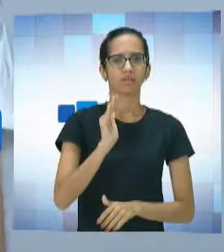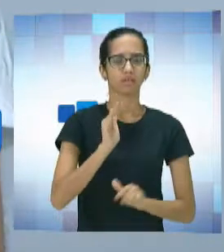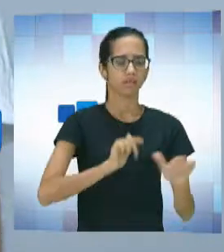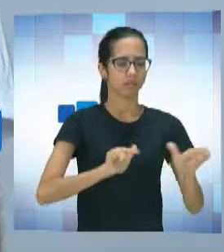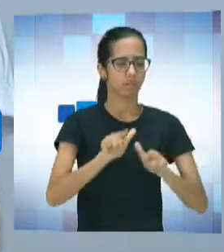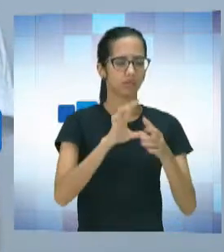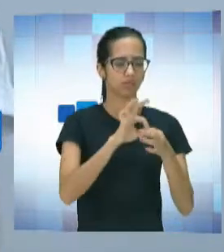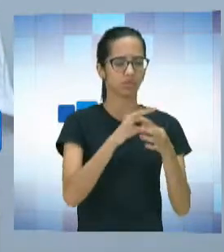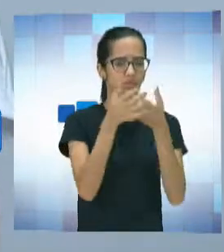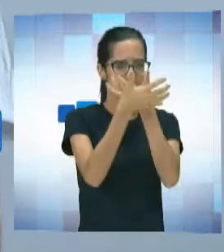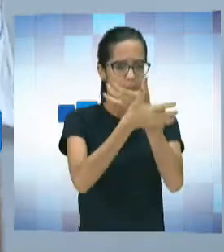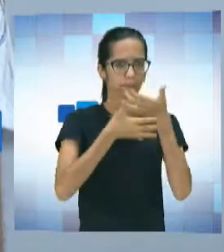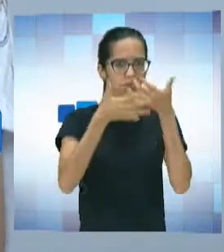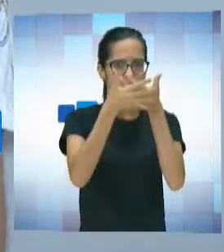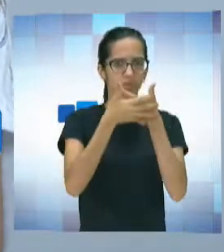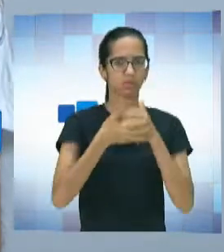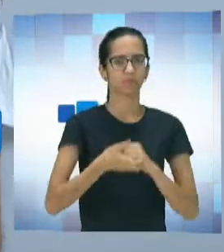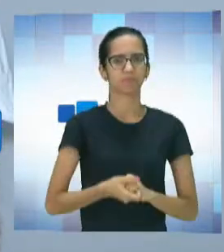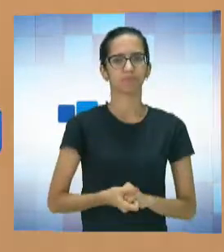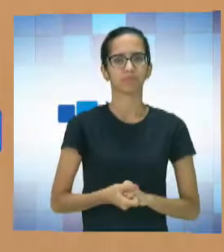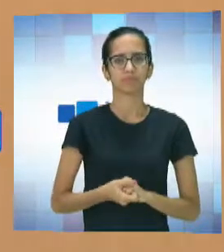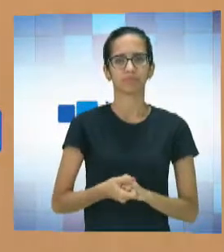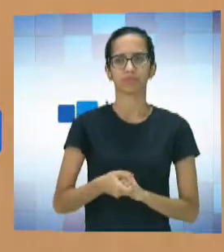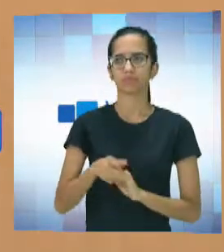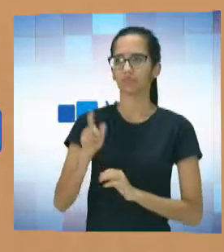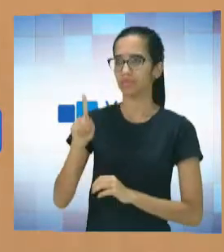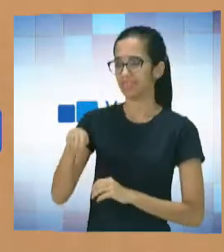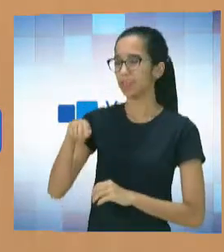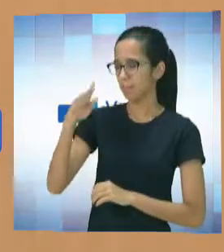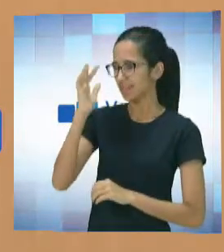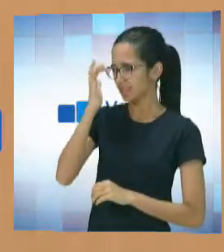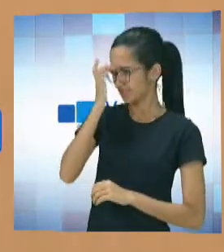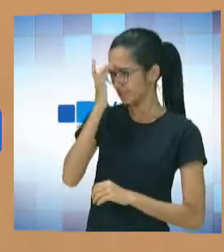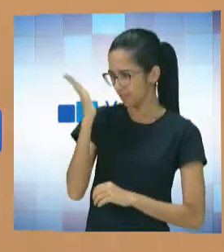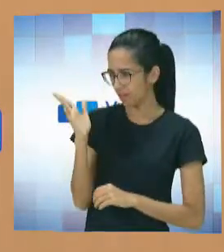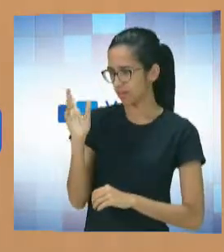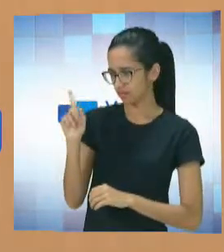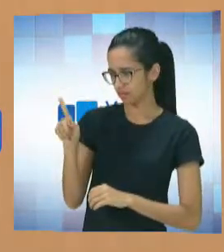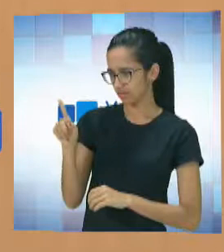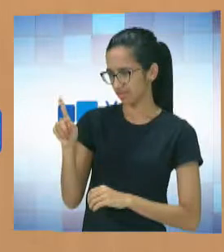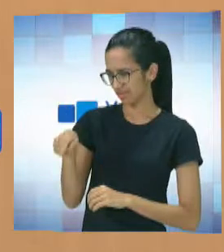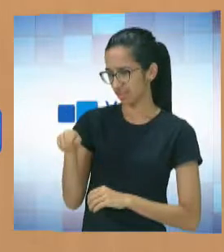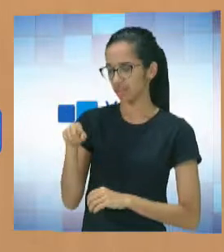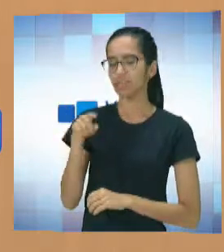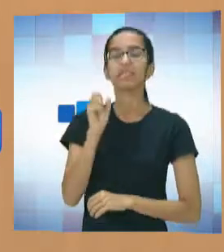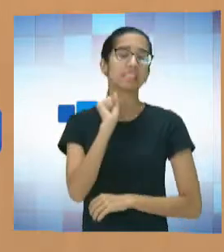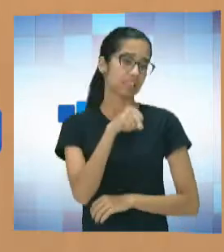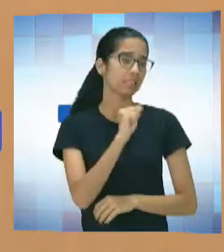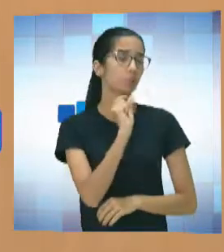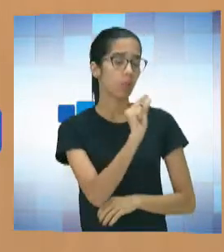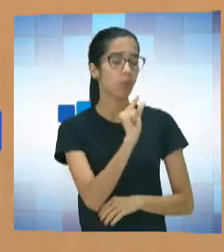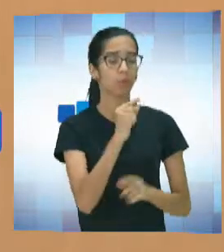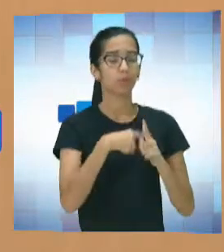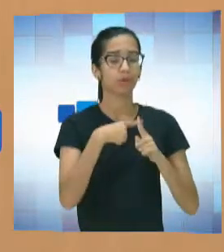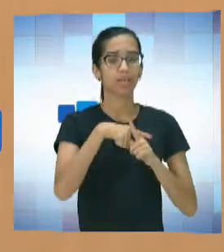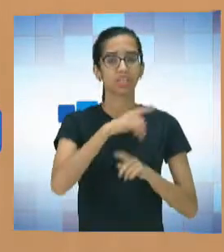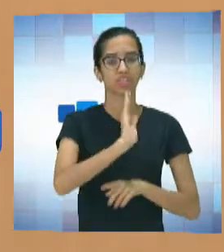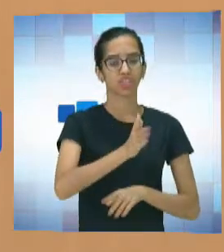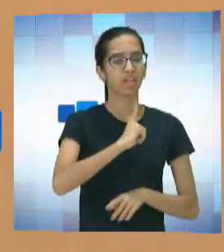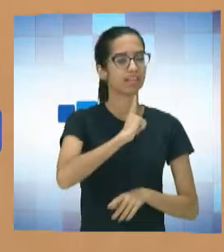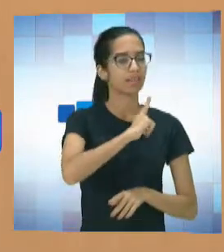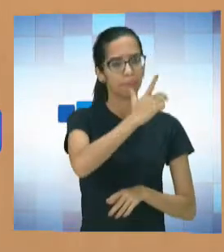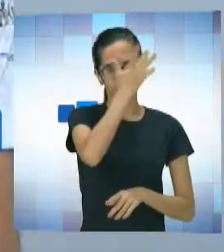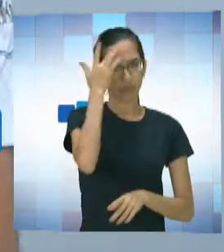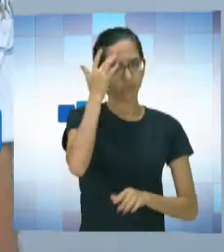musical, mas você... Teoricamente é um campo mais fácil. mais fácil, teoricamente, né? Já tem pessoas que já desenvolvem um